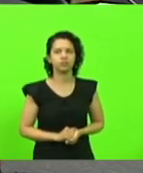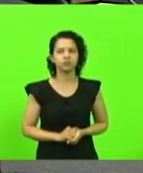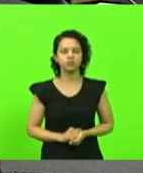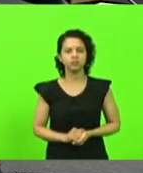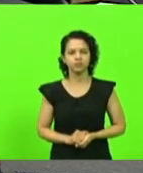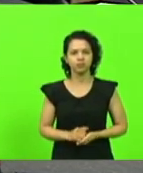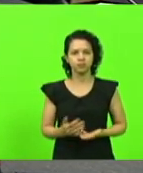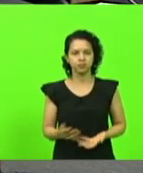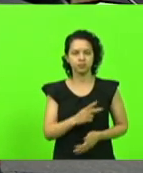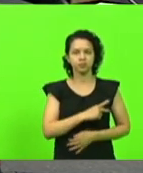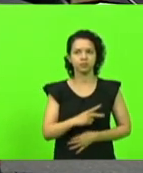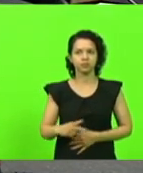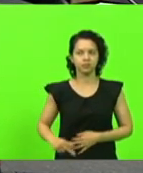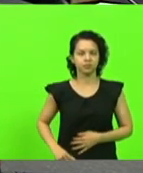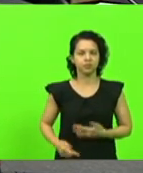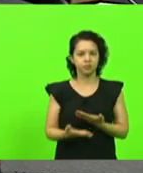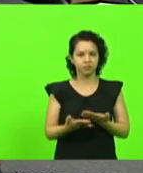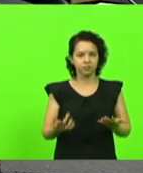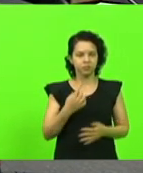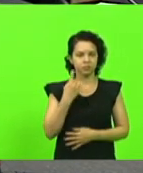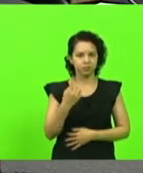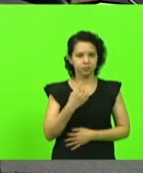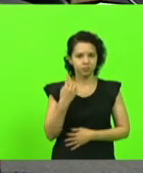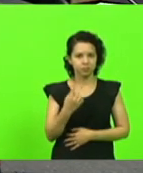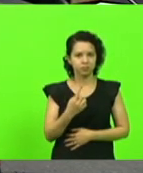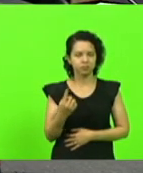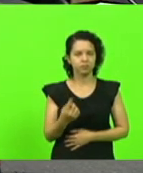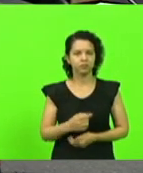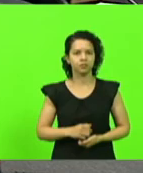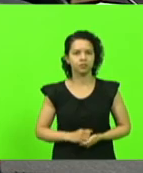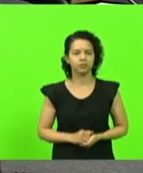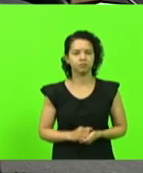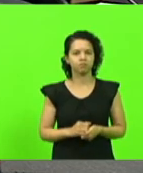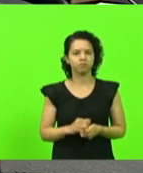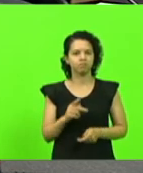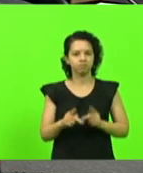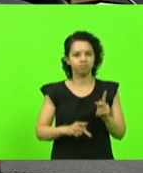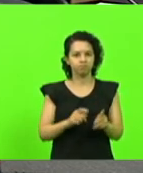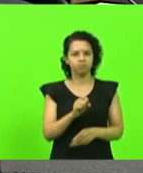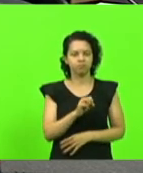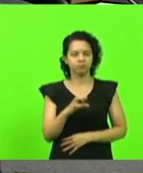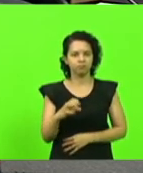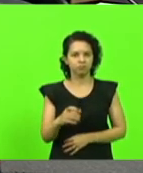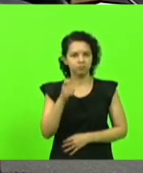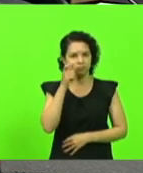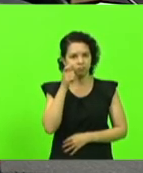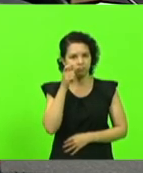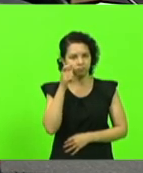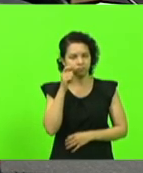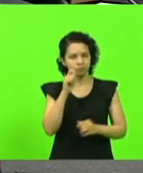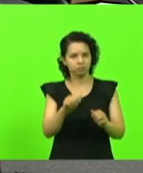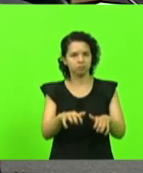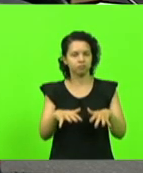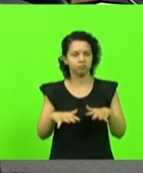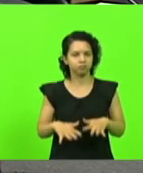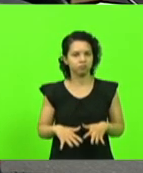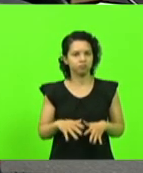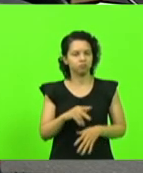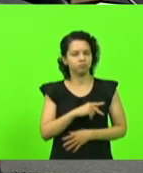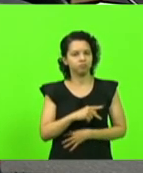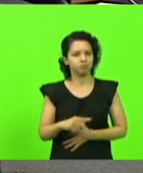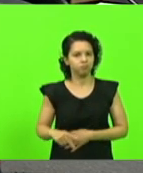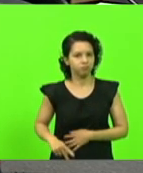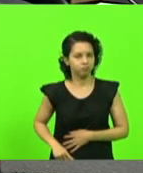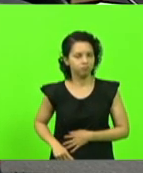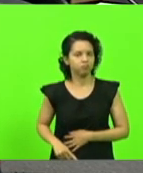presidente senhor deputado senhoras deputadas estimados catarinenses que acompanham essa sessão senhor presidente eu